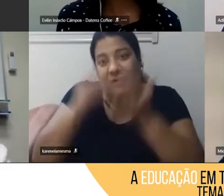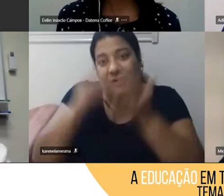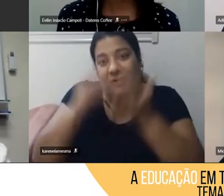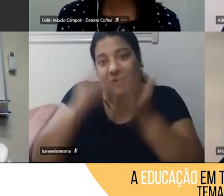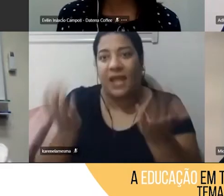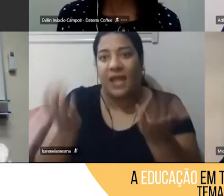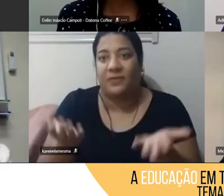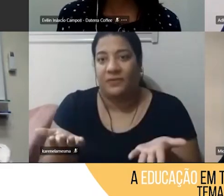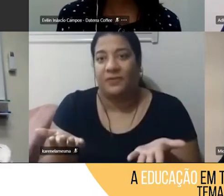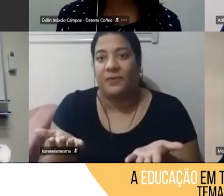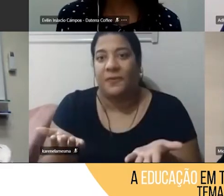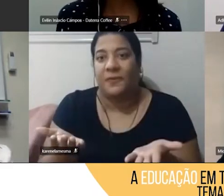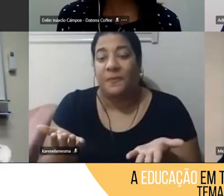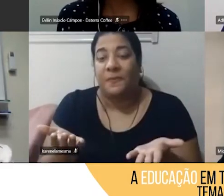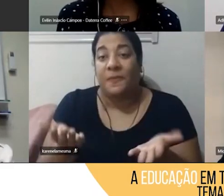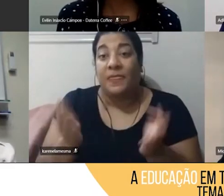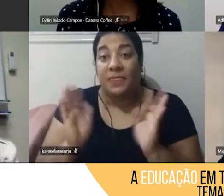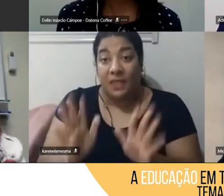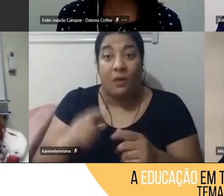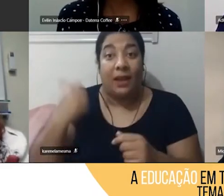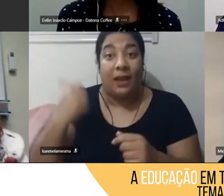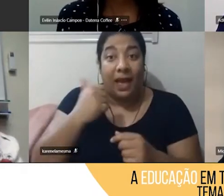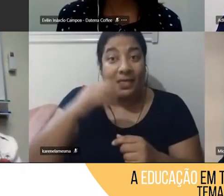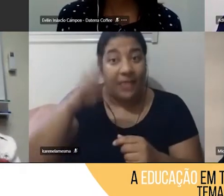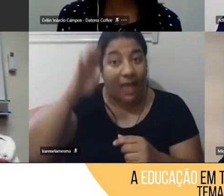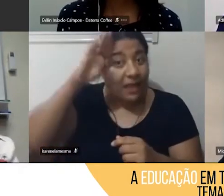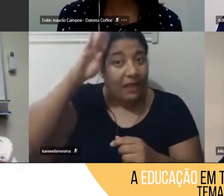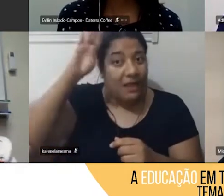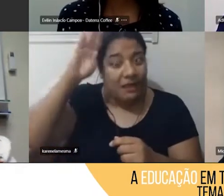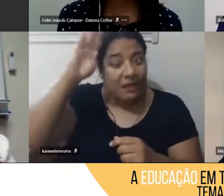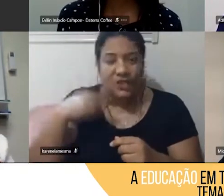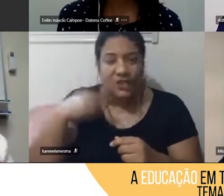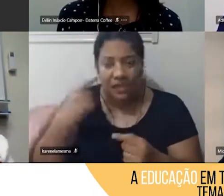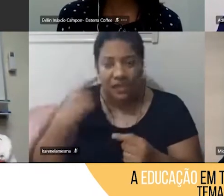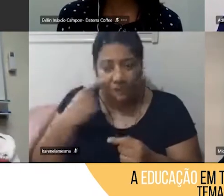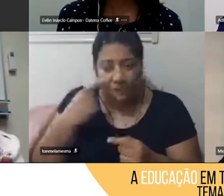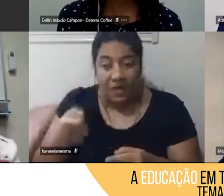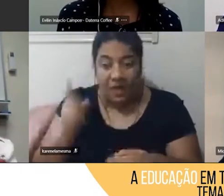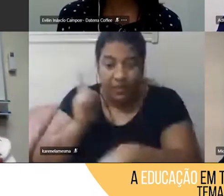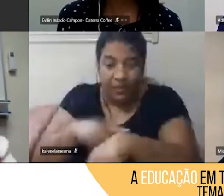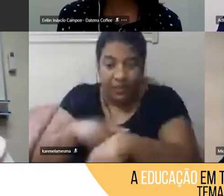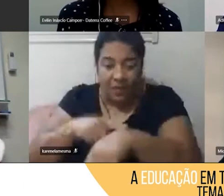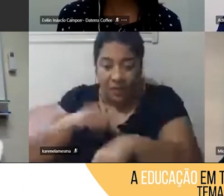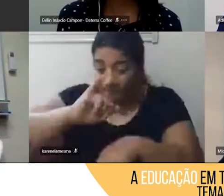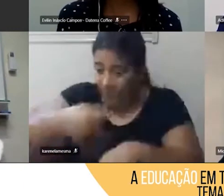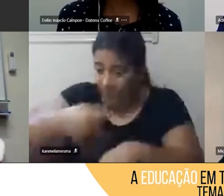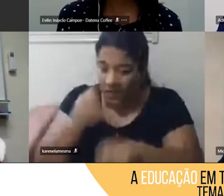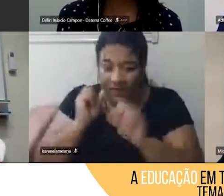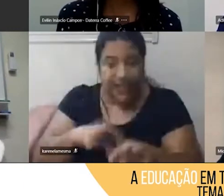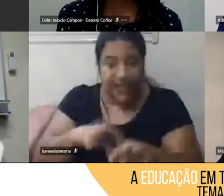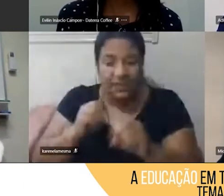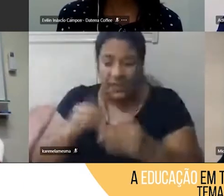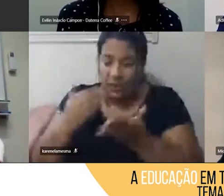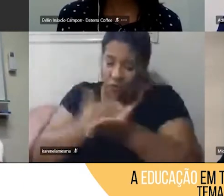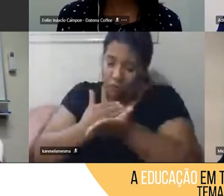exemplo. Então, gente, na academia, a gente olha para isso, assim, o tempo é precioso, desde o início até o final da atividade, tudo